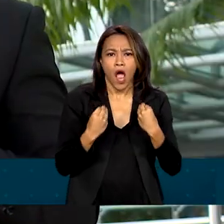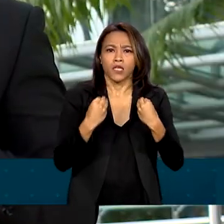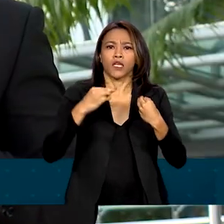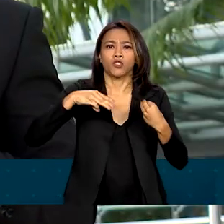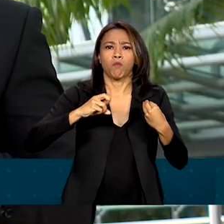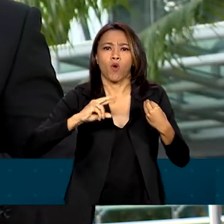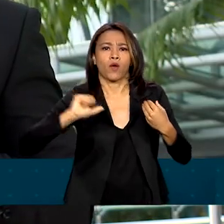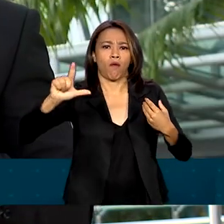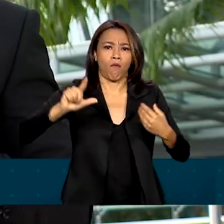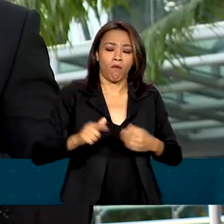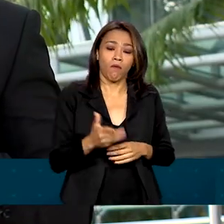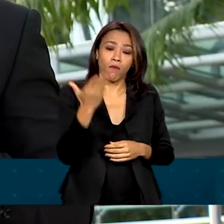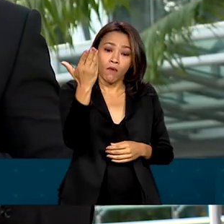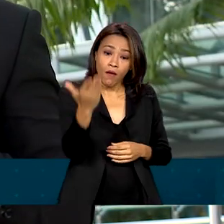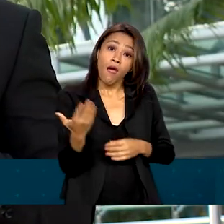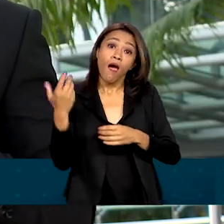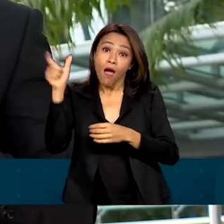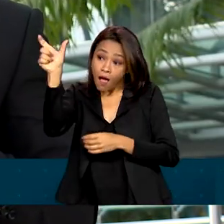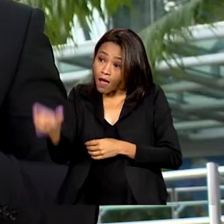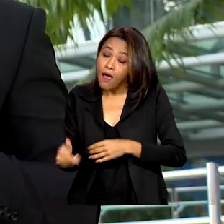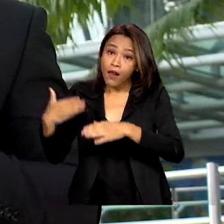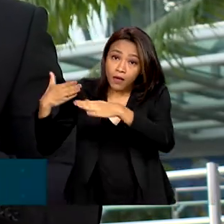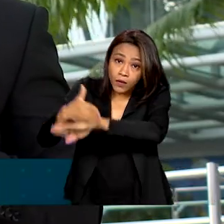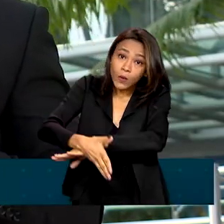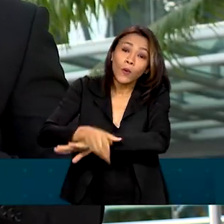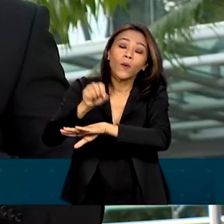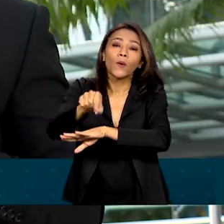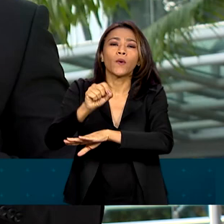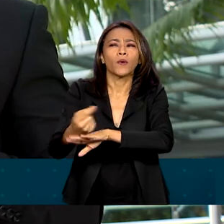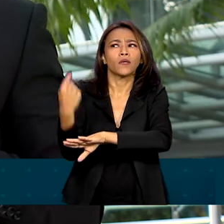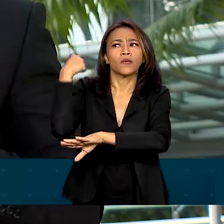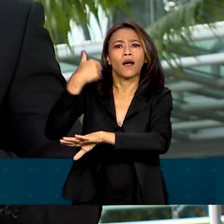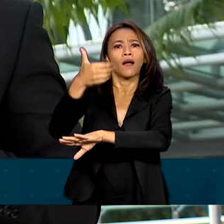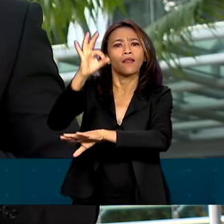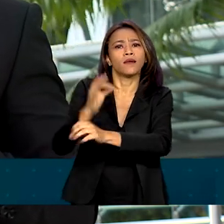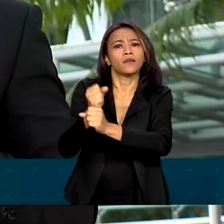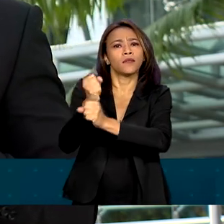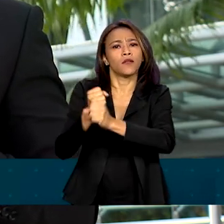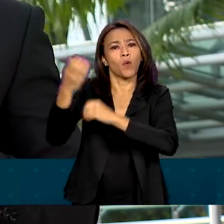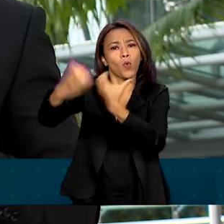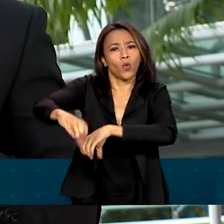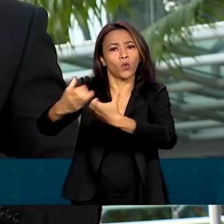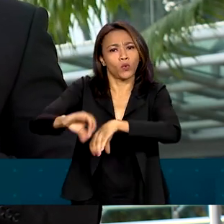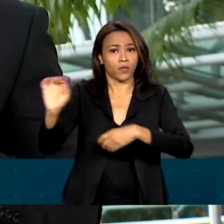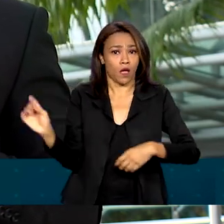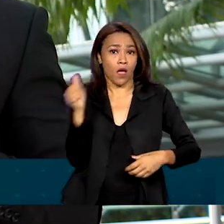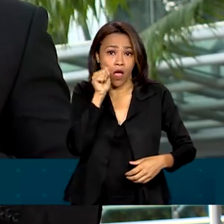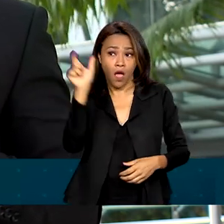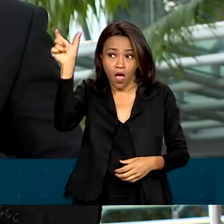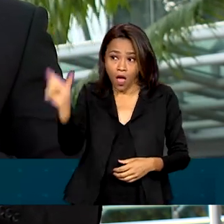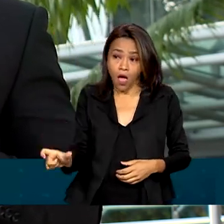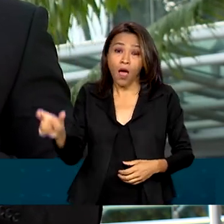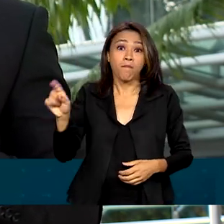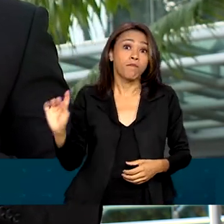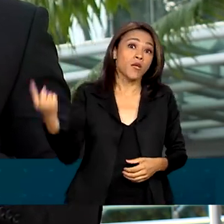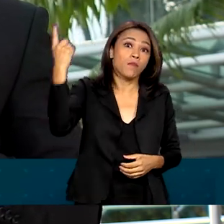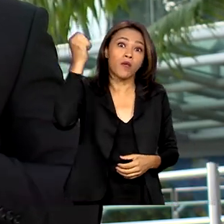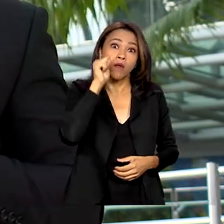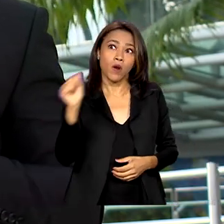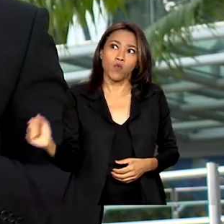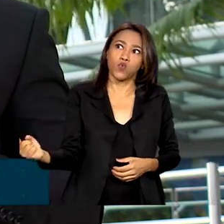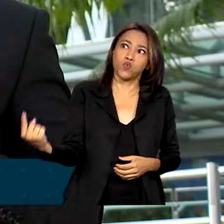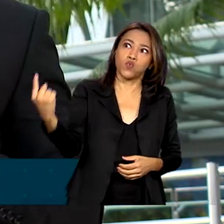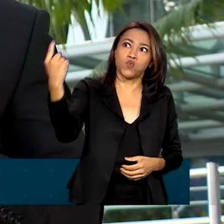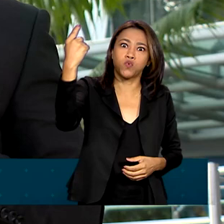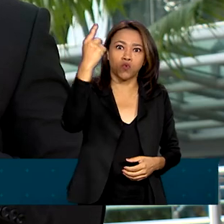Cariane Costa ingressou na EBC por meio de concurso público há 10 anos e é a primeira empregada do quadro a assumir o mais alto